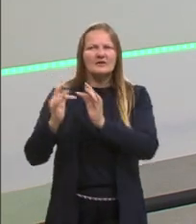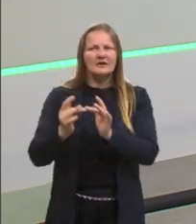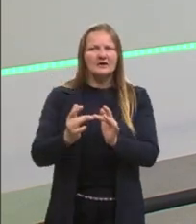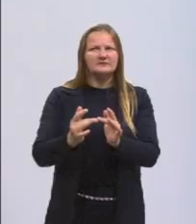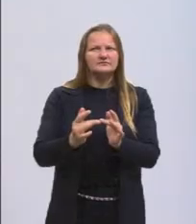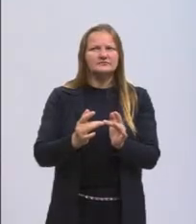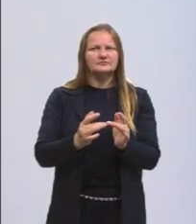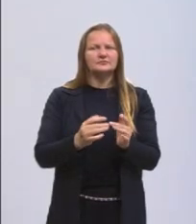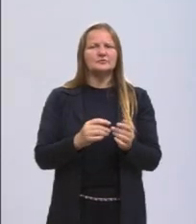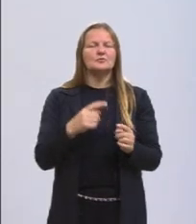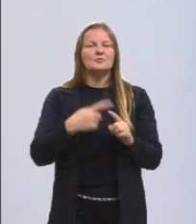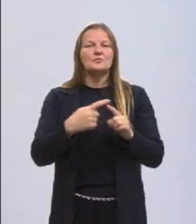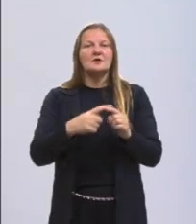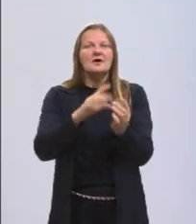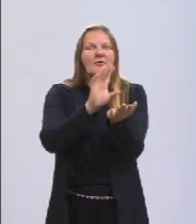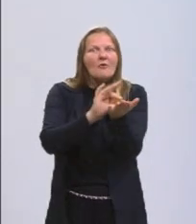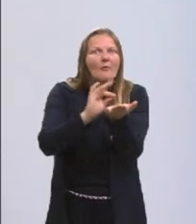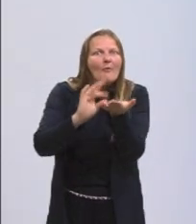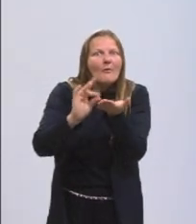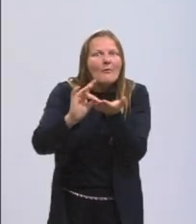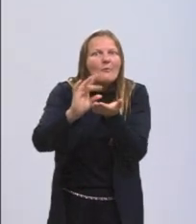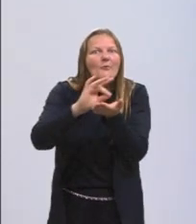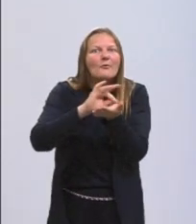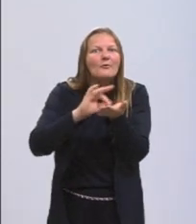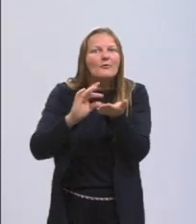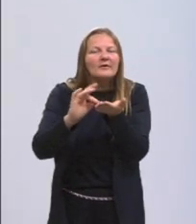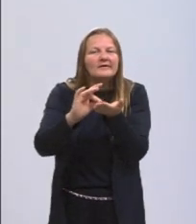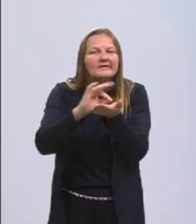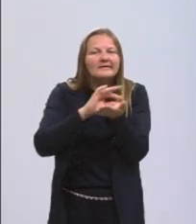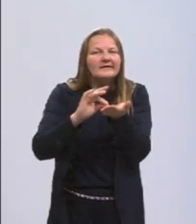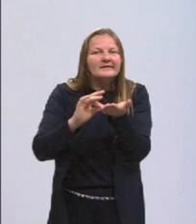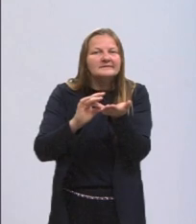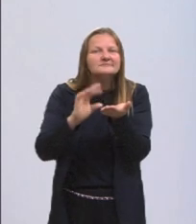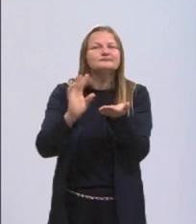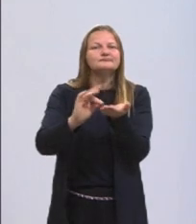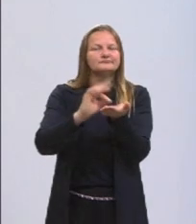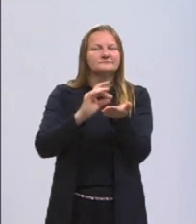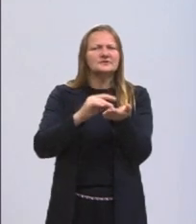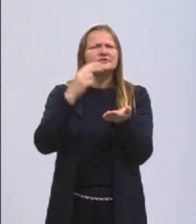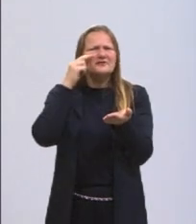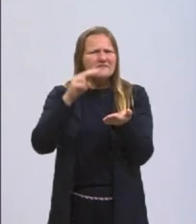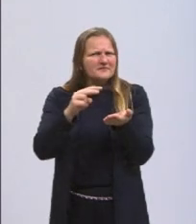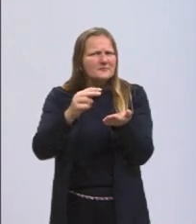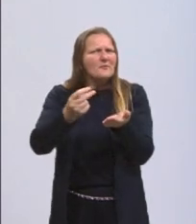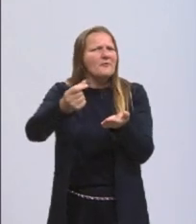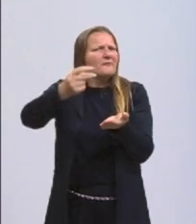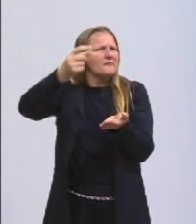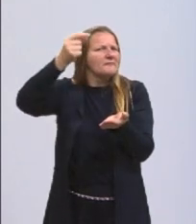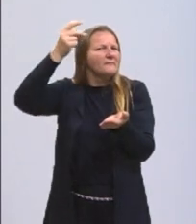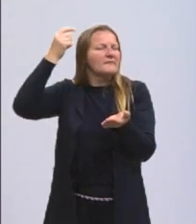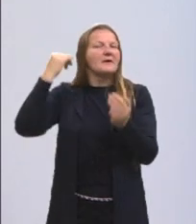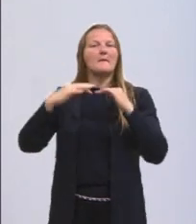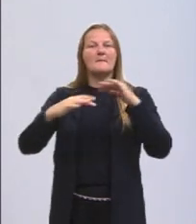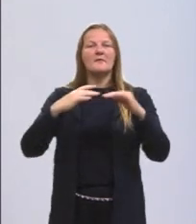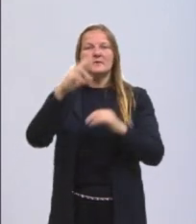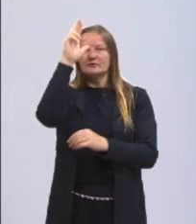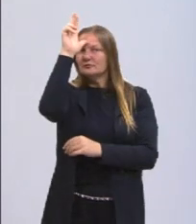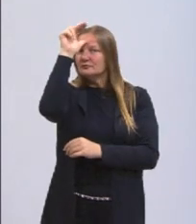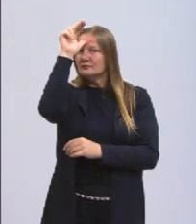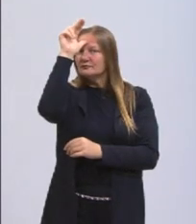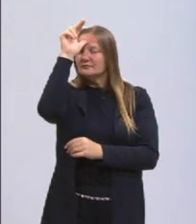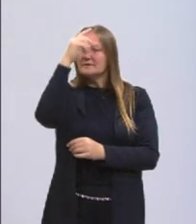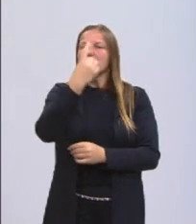digamos. Então, gente começa a ver a colagem, que nós já vimos lá no movimento da Daísta, em